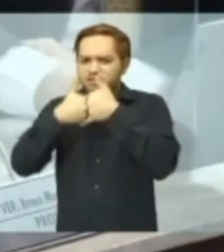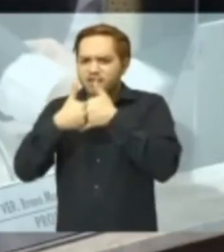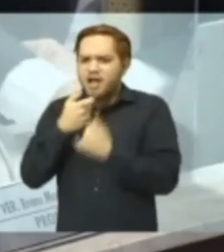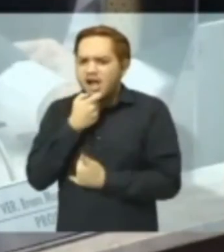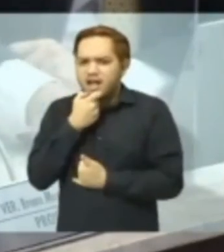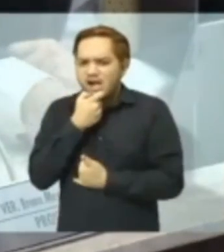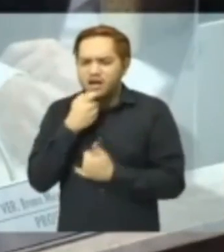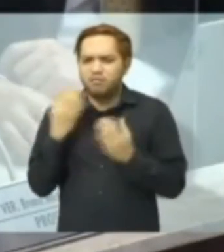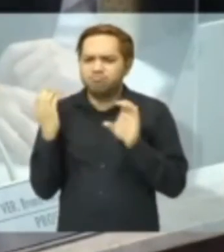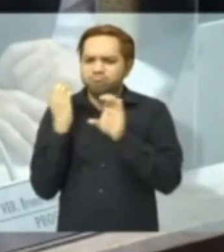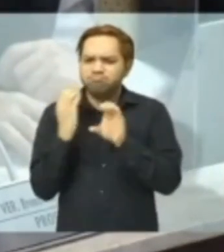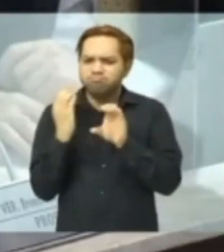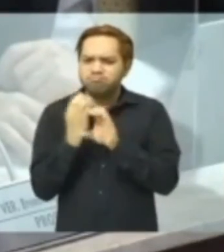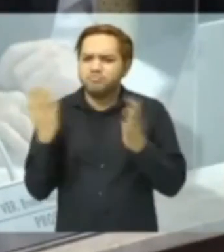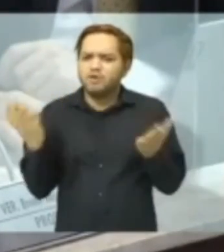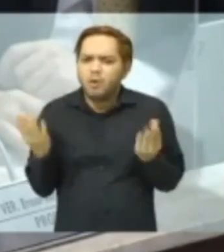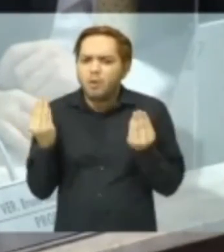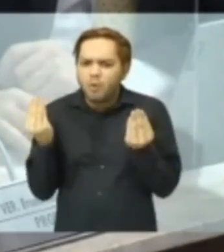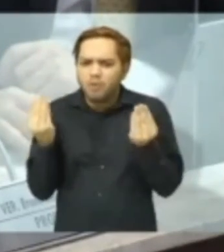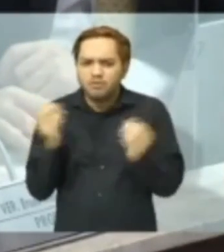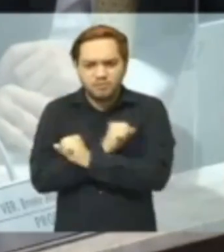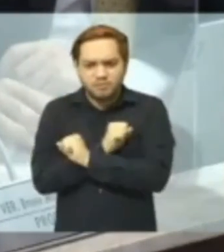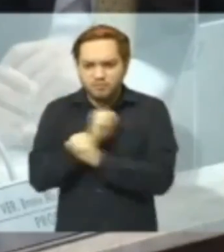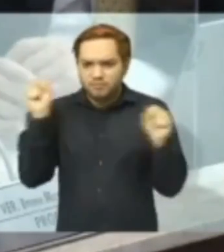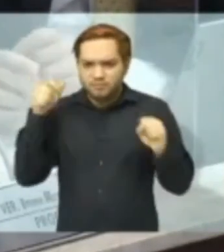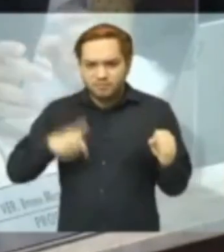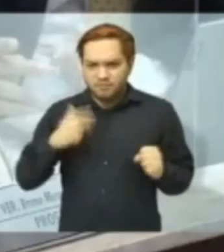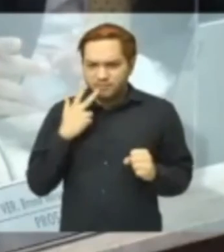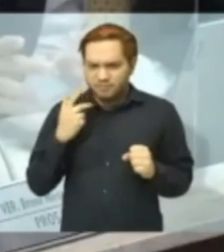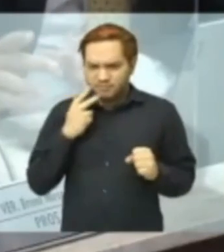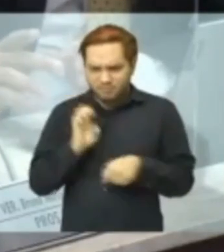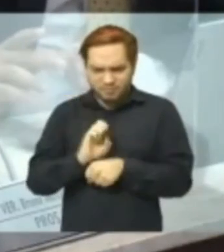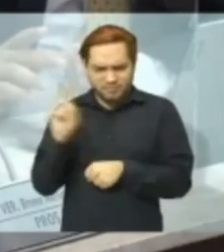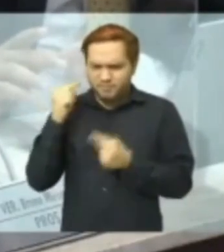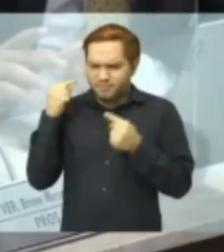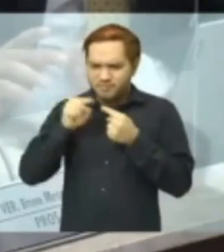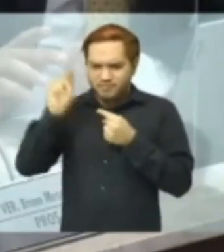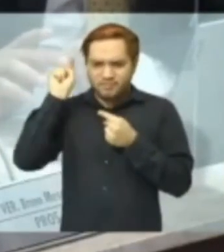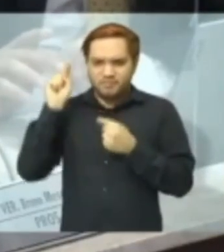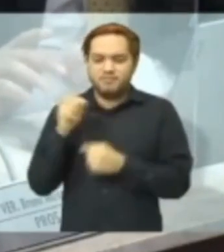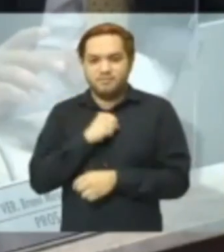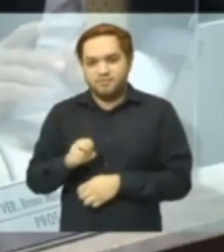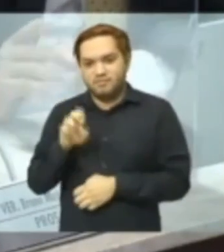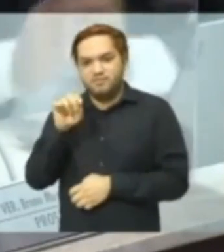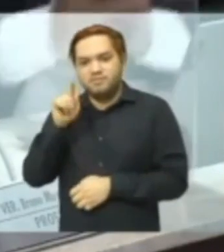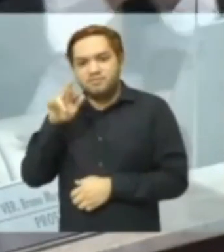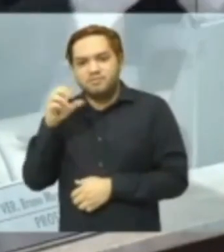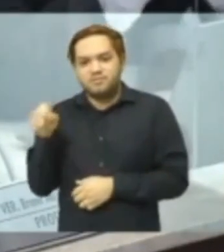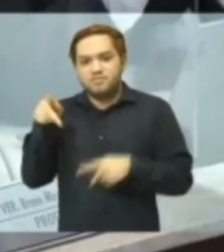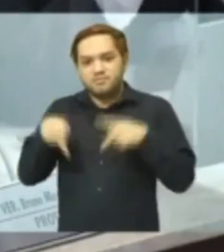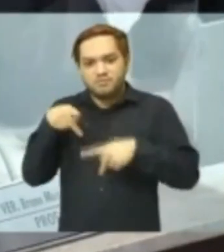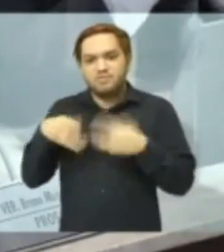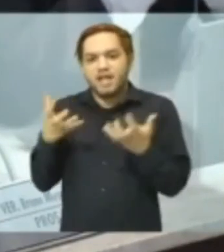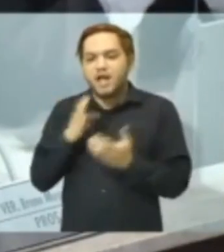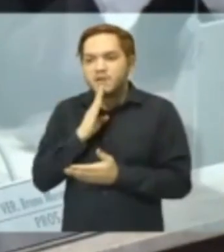continuo, não sei o quê. Só esse Hzinho aí, Adair, aqui em Fortaleza, no Ceará, não. Senador Eduardo Girão, o povo de Fortaleza está doido para lhe